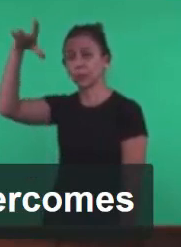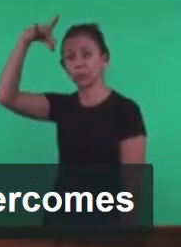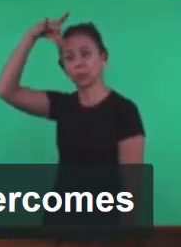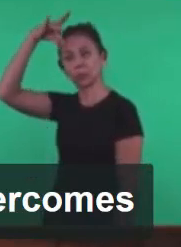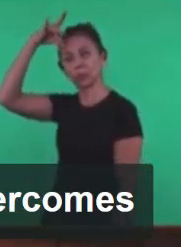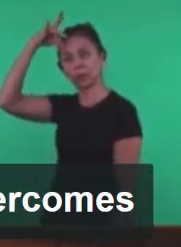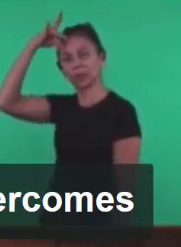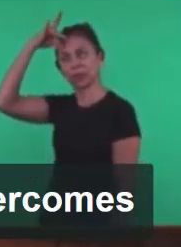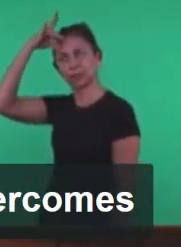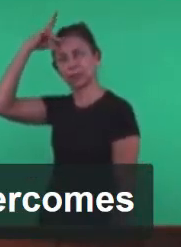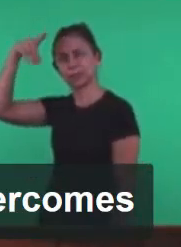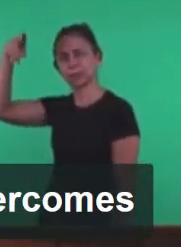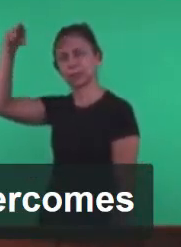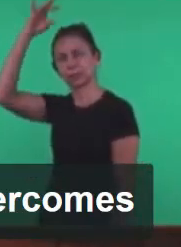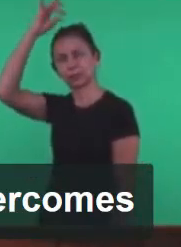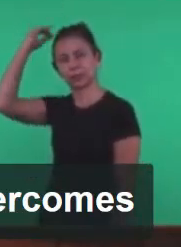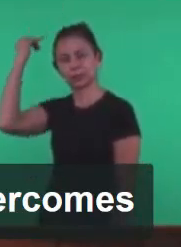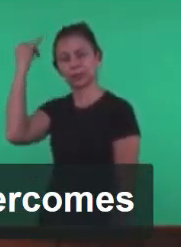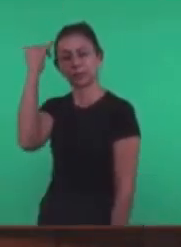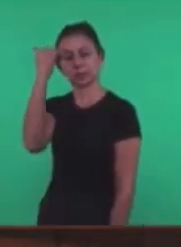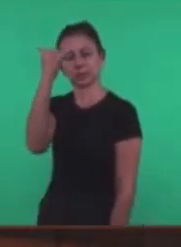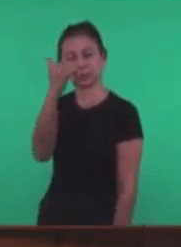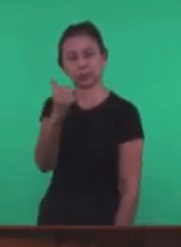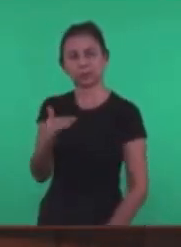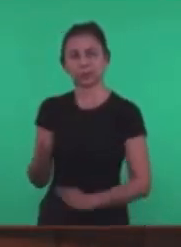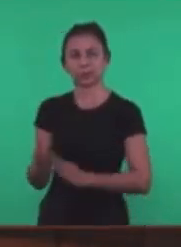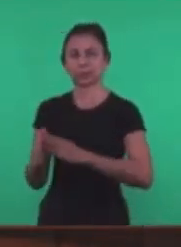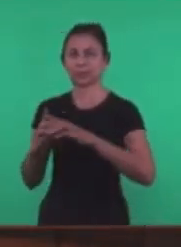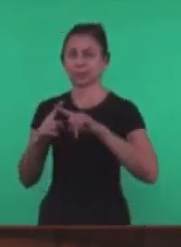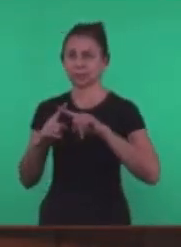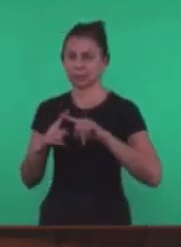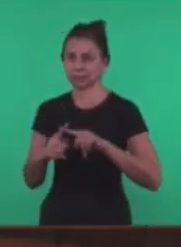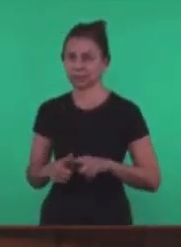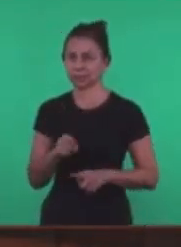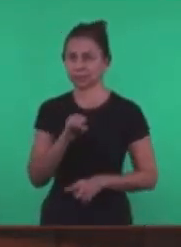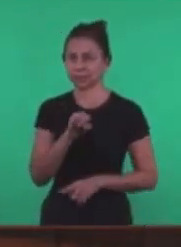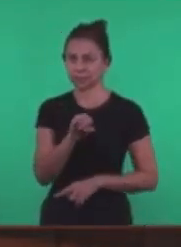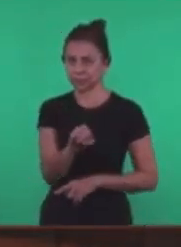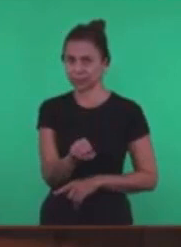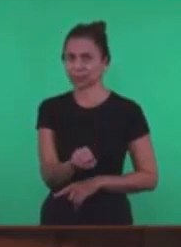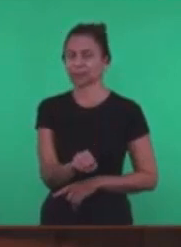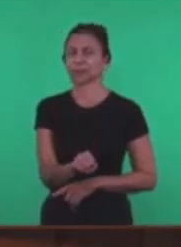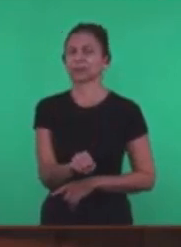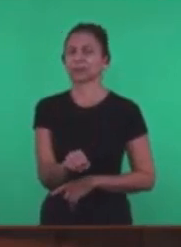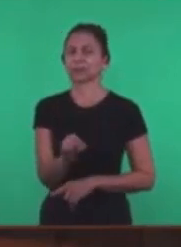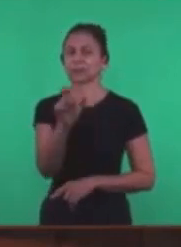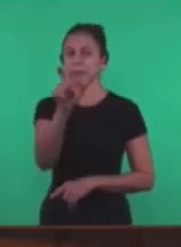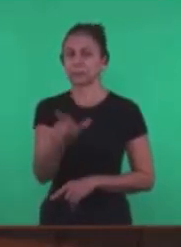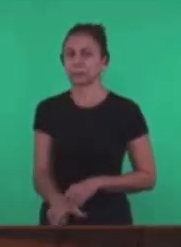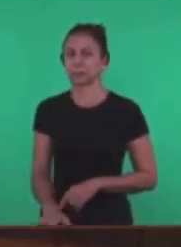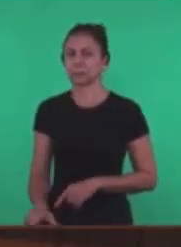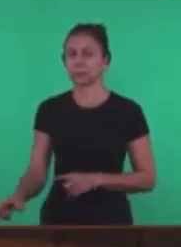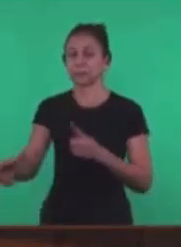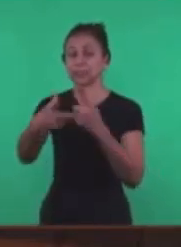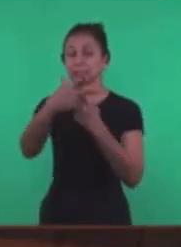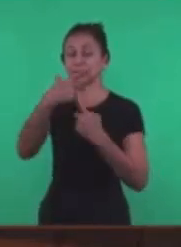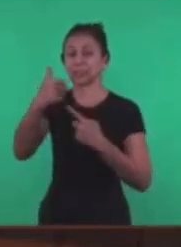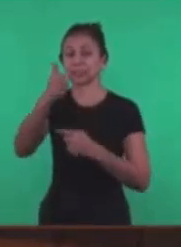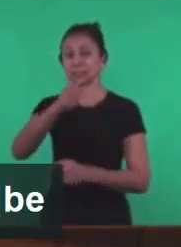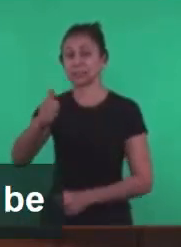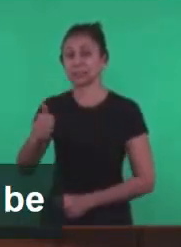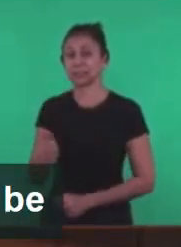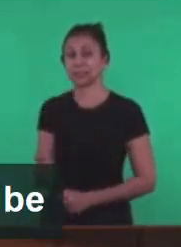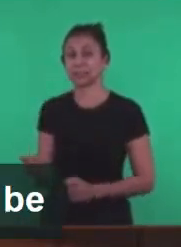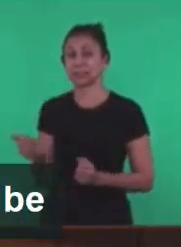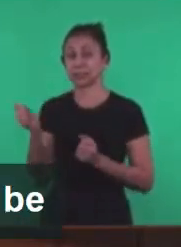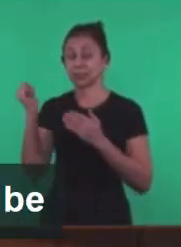28 Ao que vencer E guardar até o fim As minhas obras Eu lhe darei poder Sobre as nações